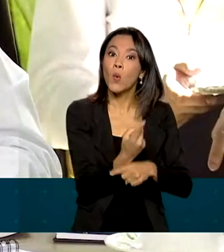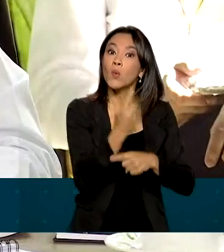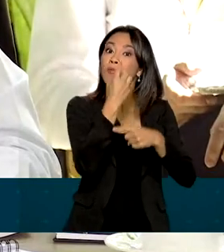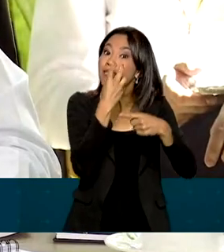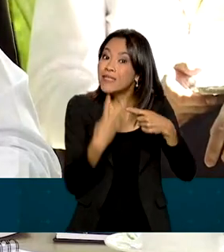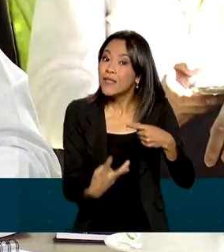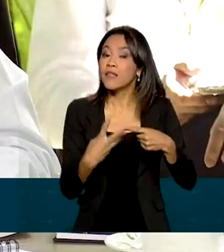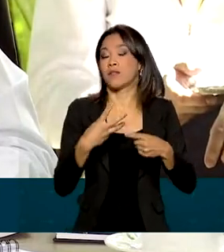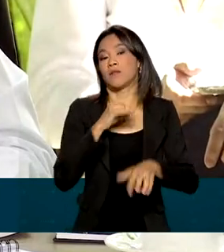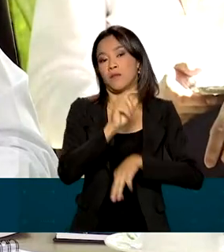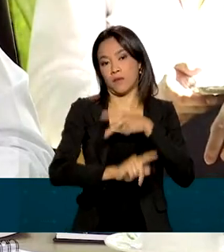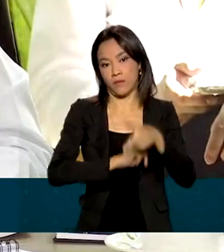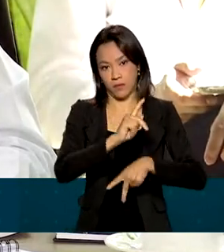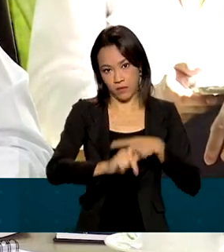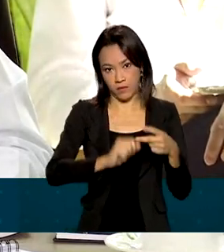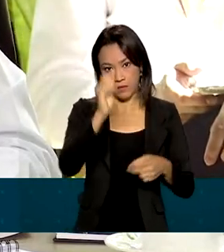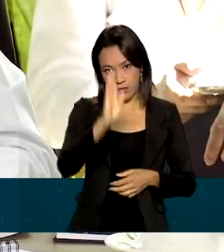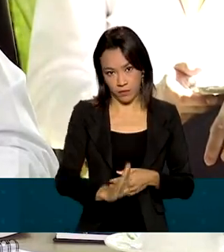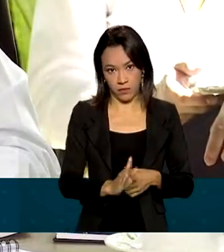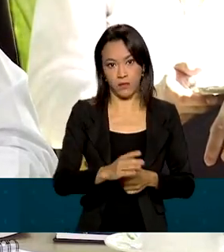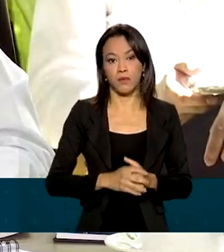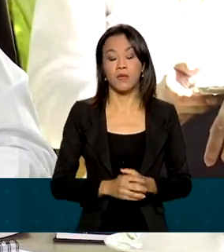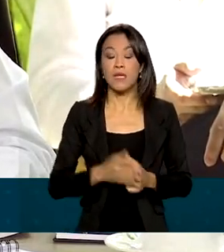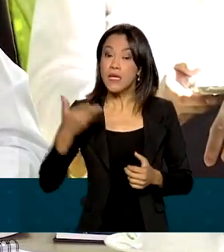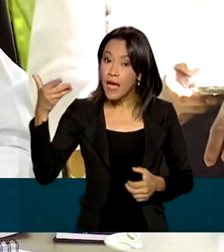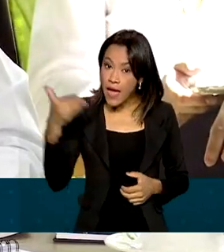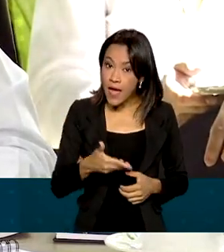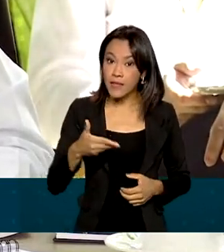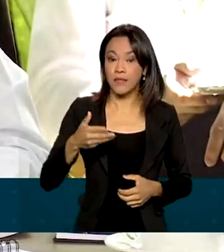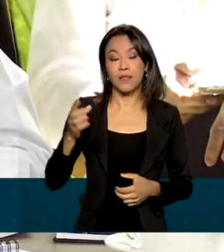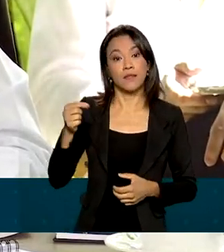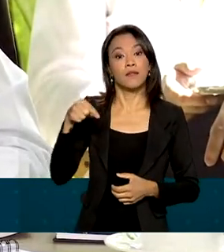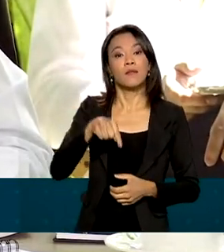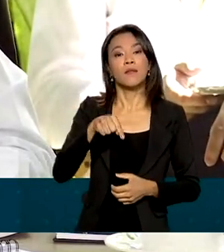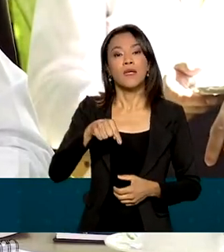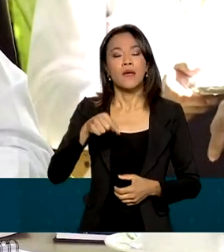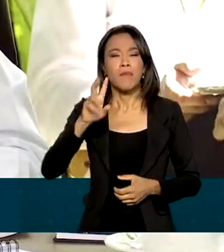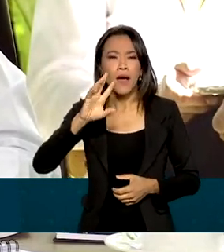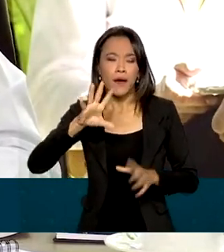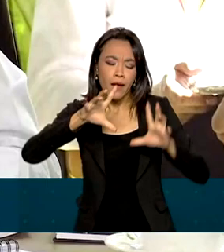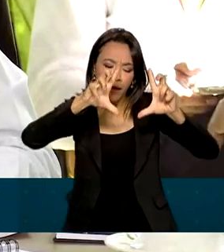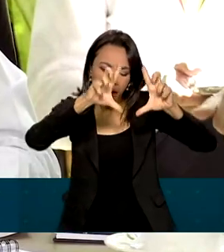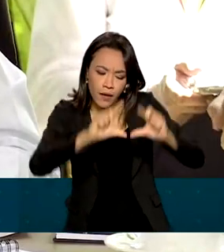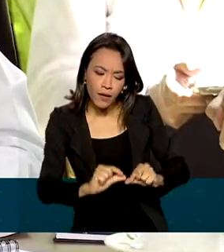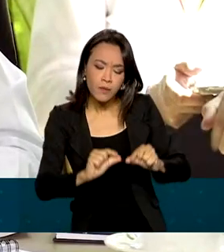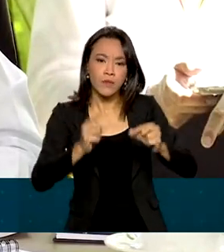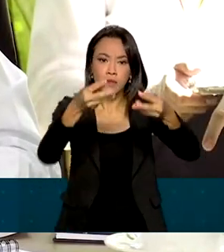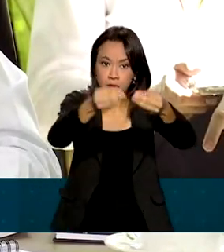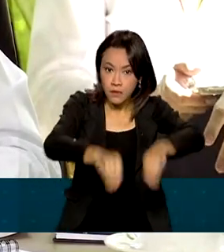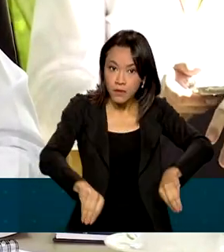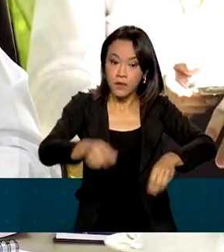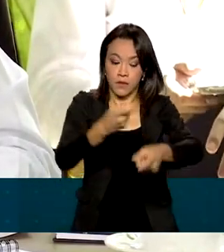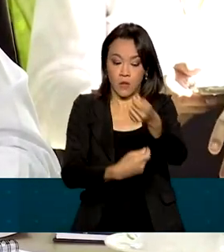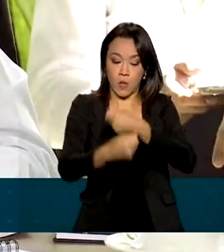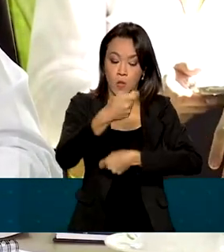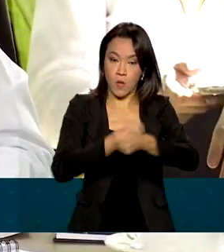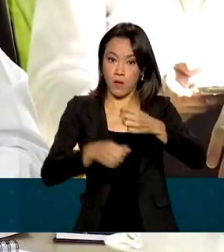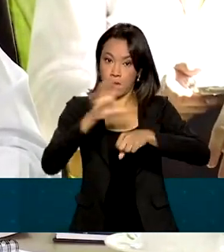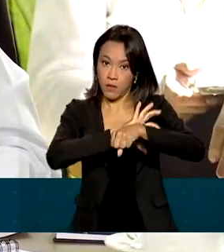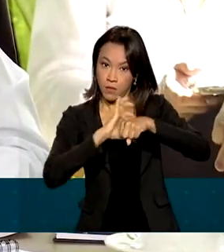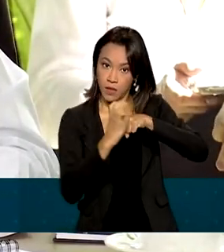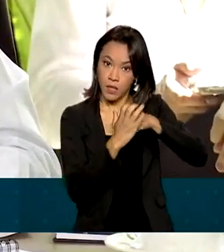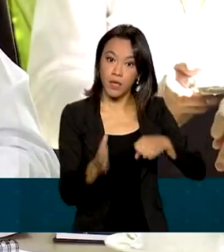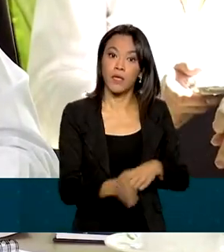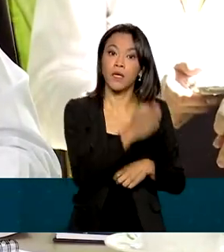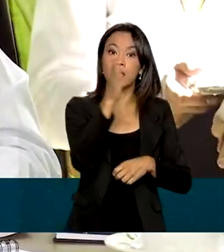de nossa população. Essa determinação em conter os efeitos econômicos da pandemia, bem como